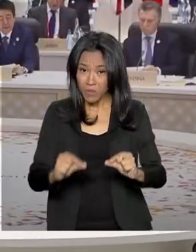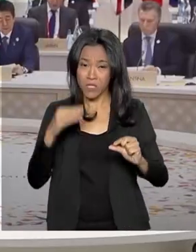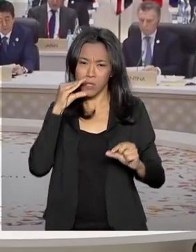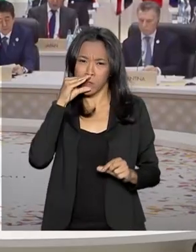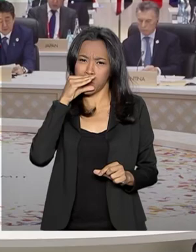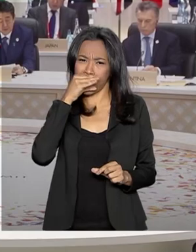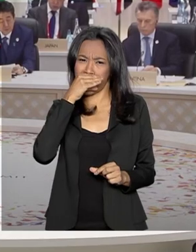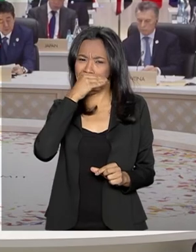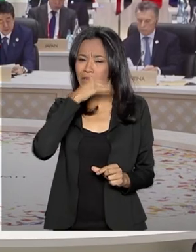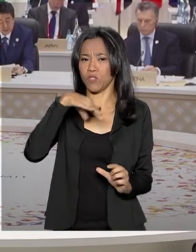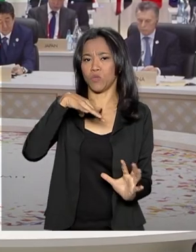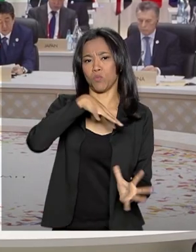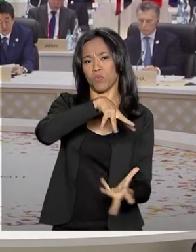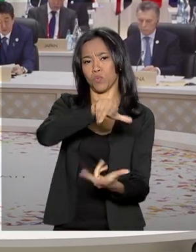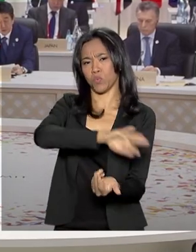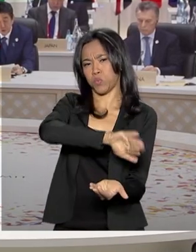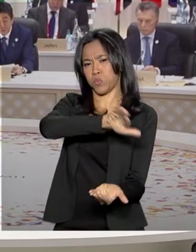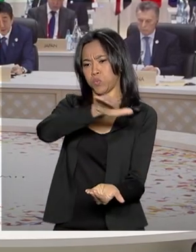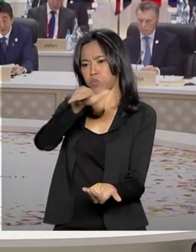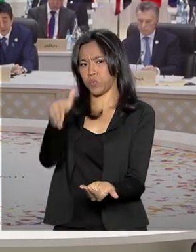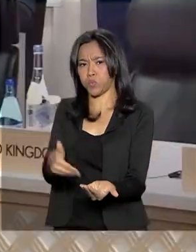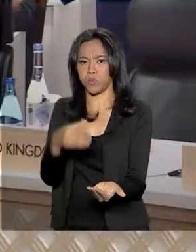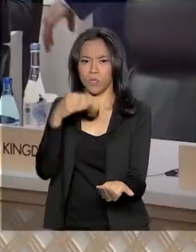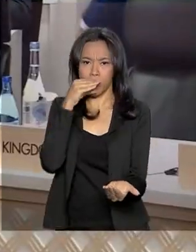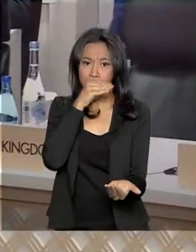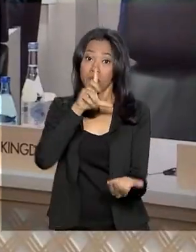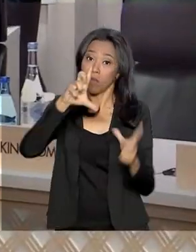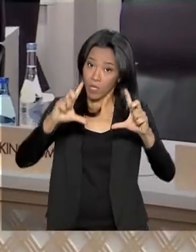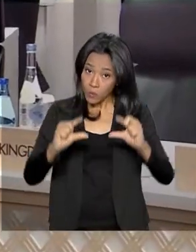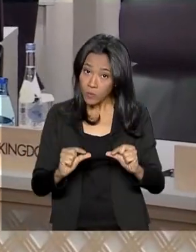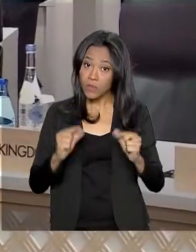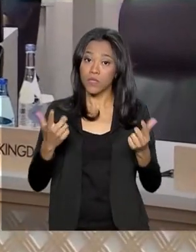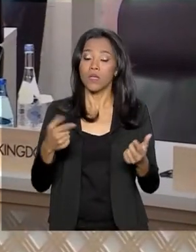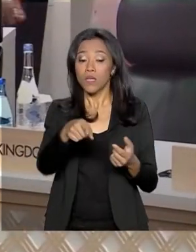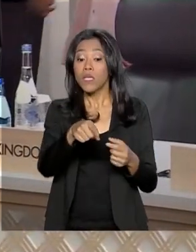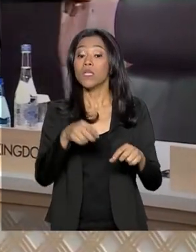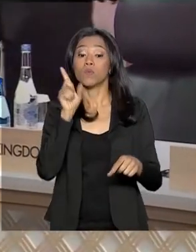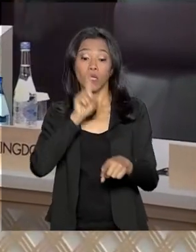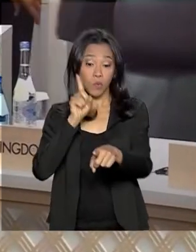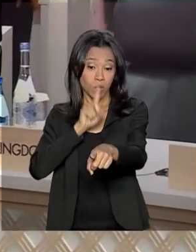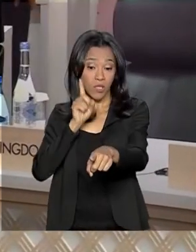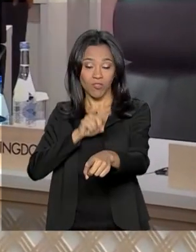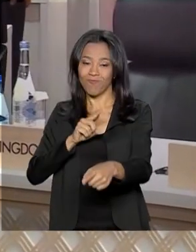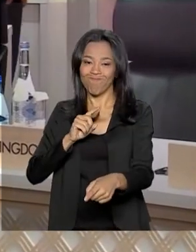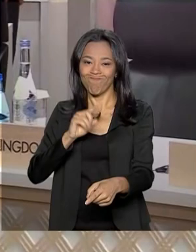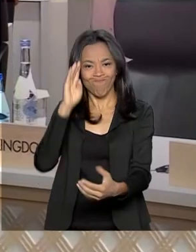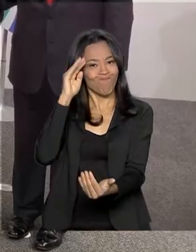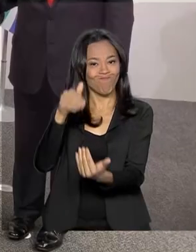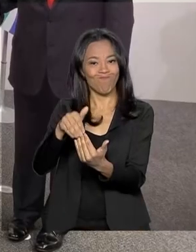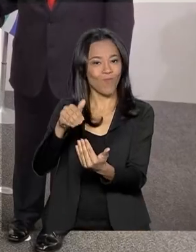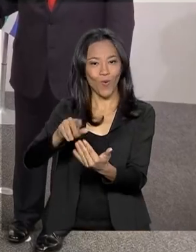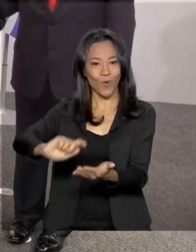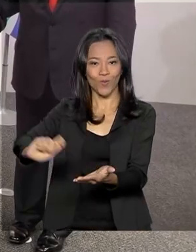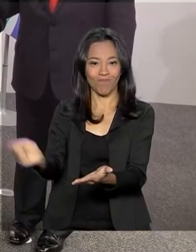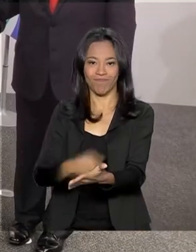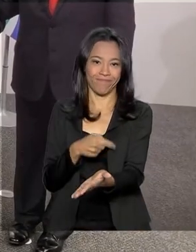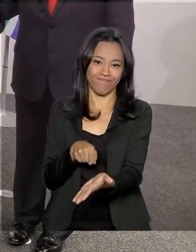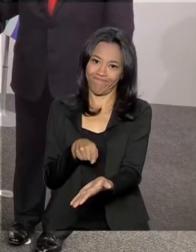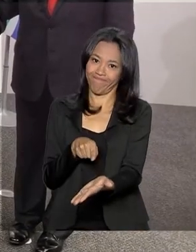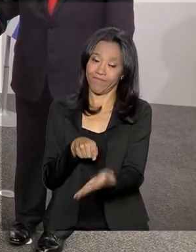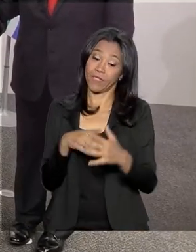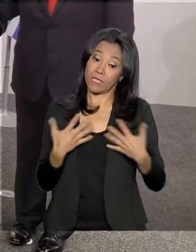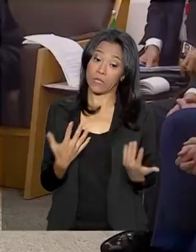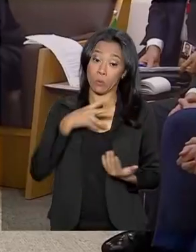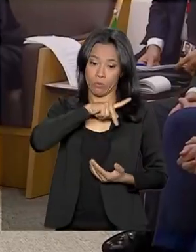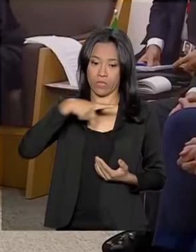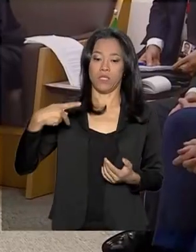E, de novo, igual ao ano passado, os Estados Unidos optaram por não assinar este item. O presidente Jair